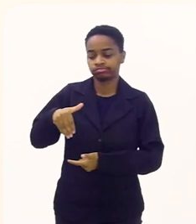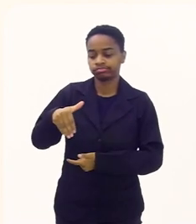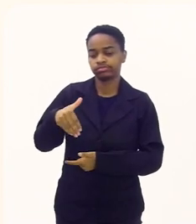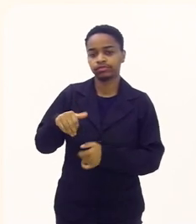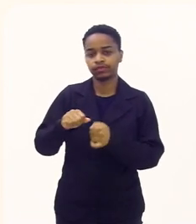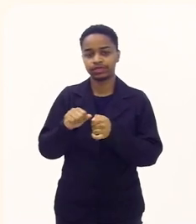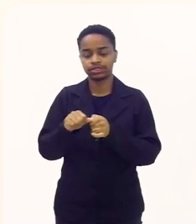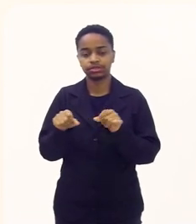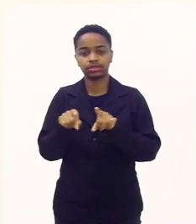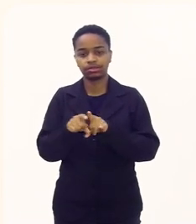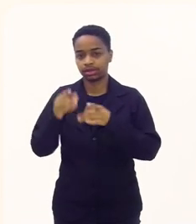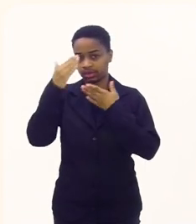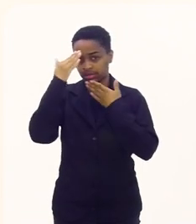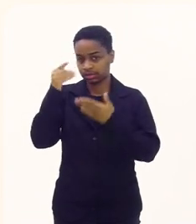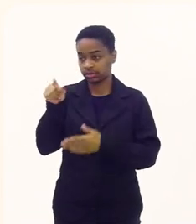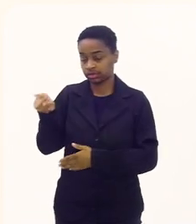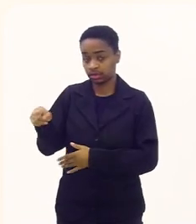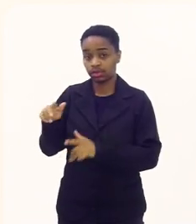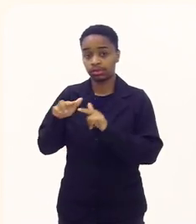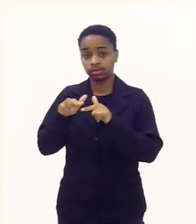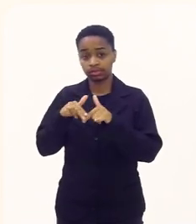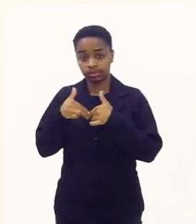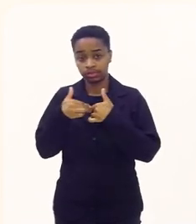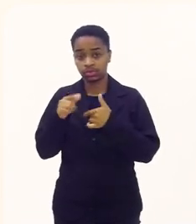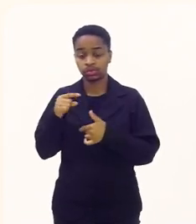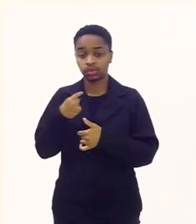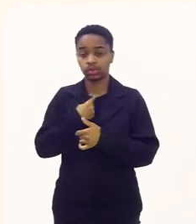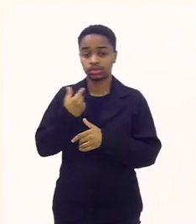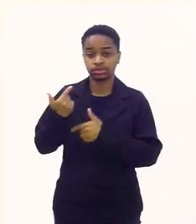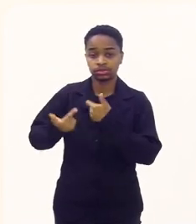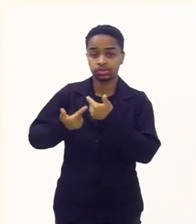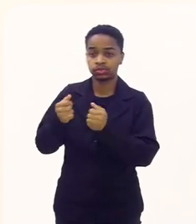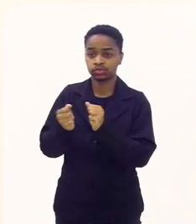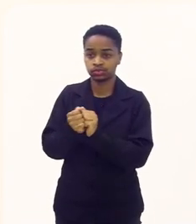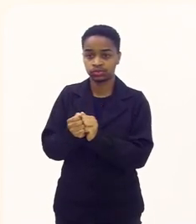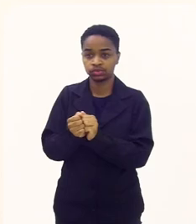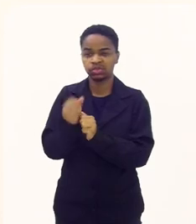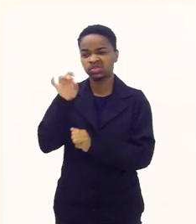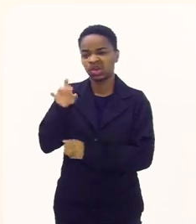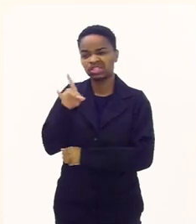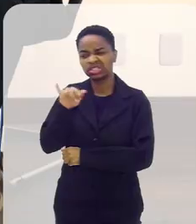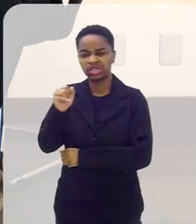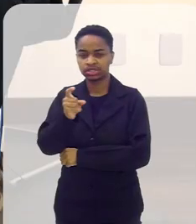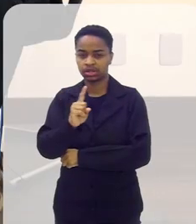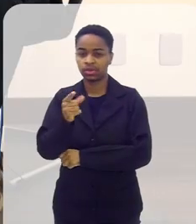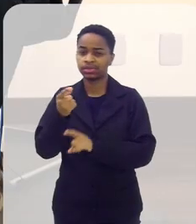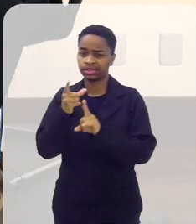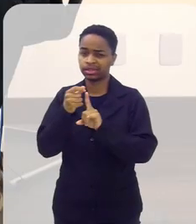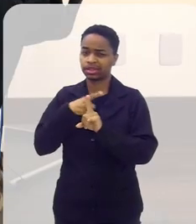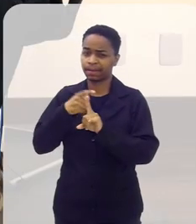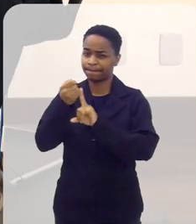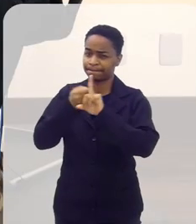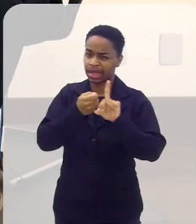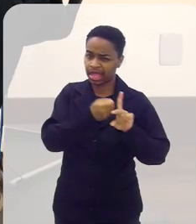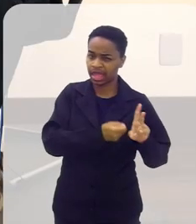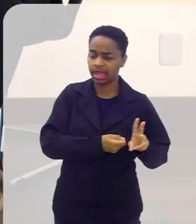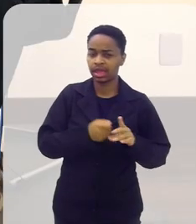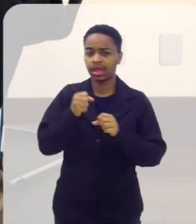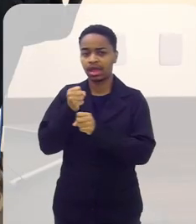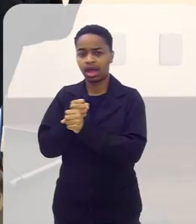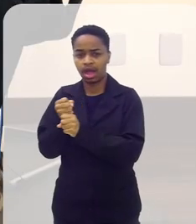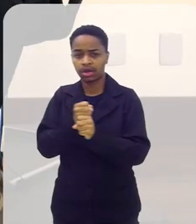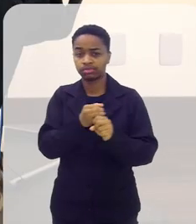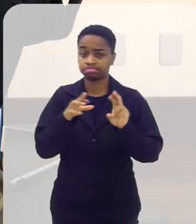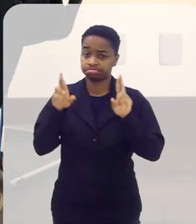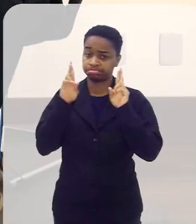desse trabalho que nós vamos fazer mas principalmente agradecer a você pelos dias que nós vamos passar juntos e não serão só dias serão